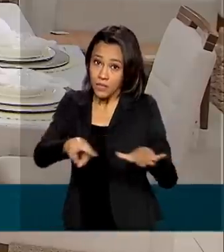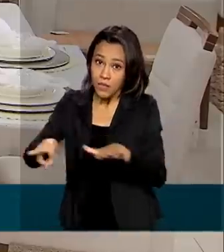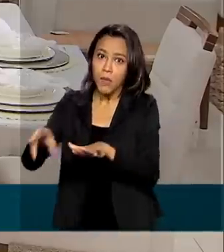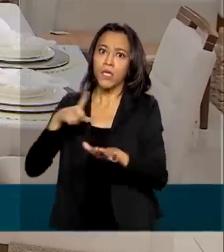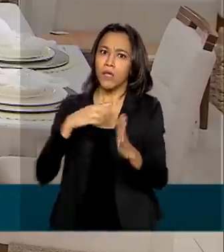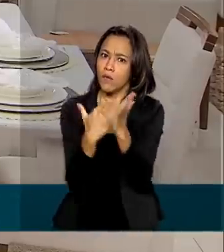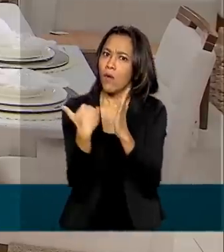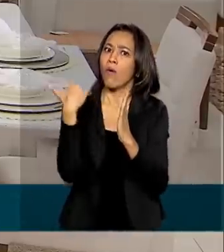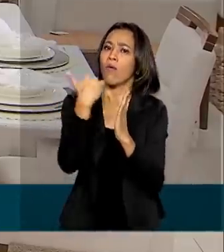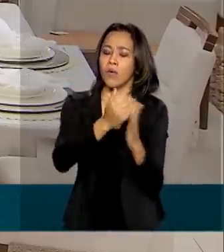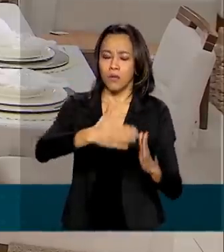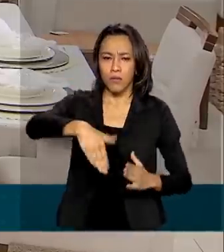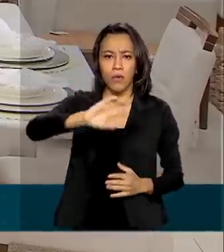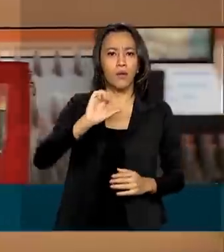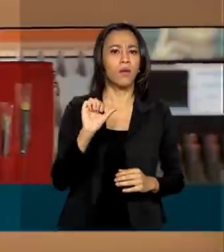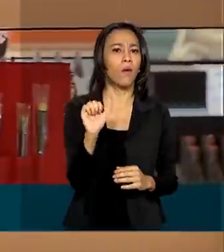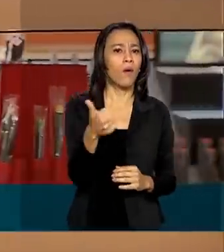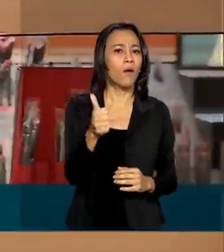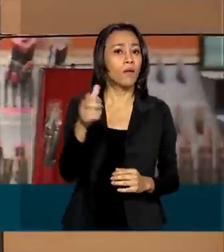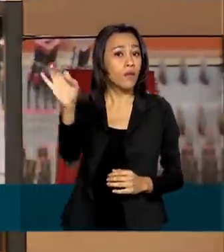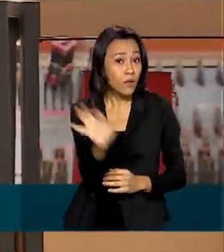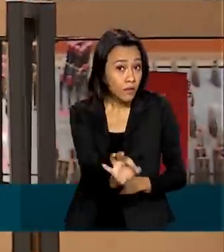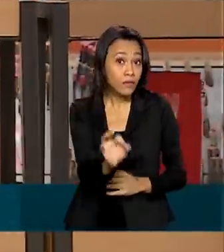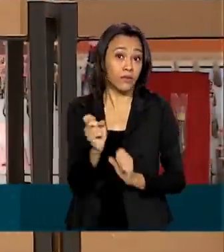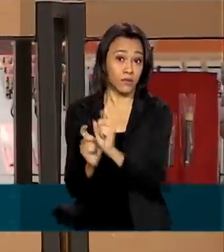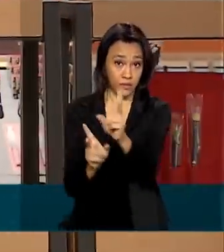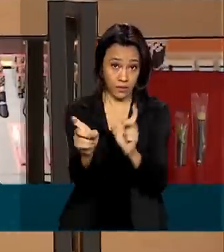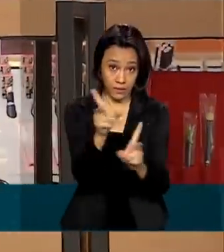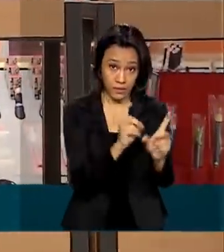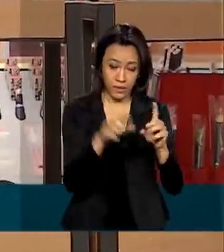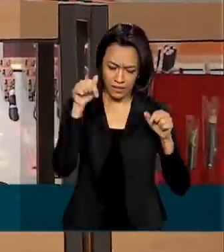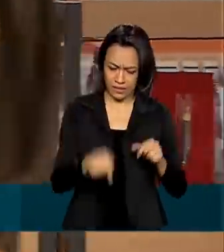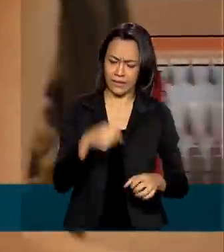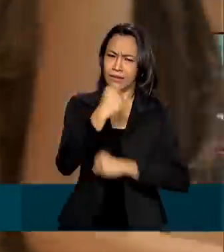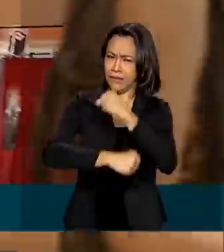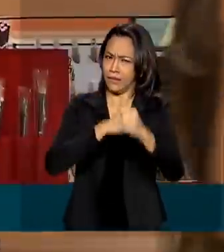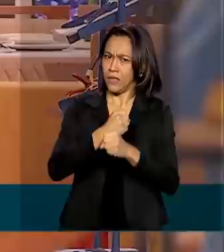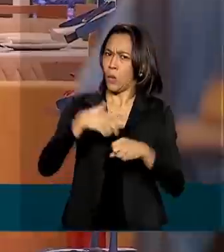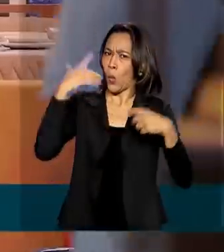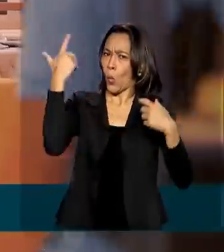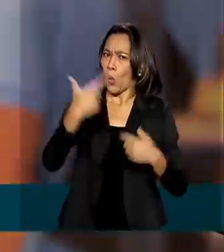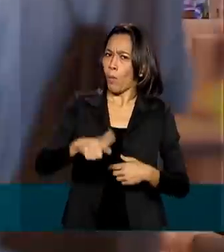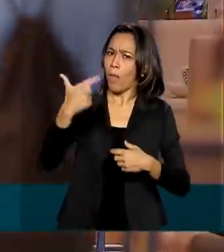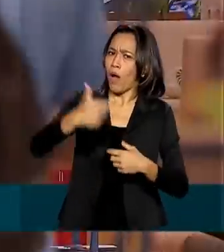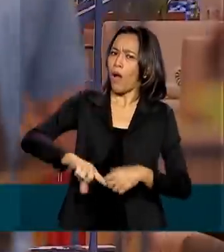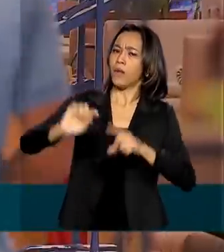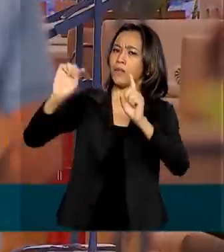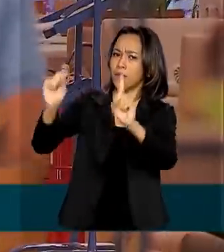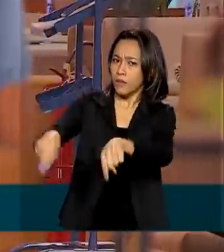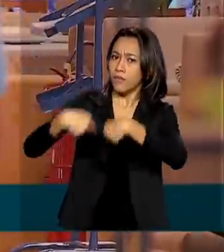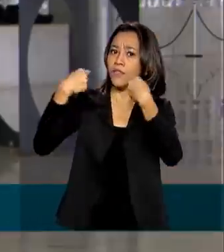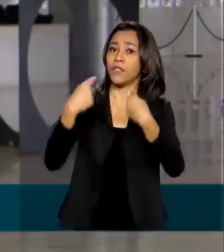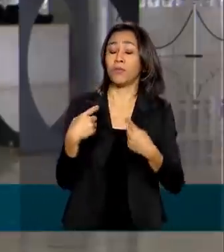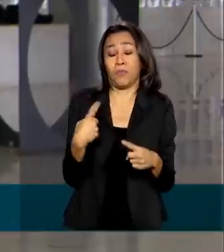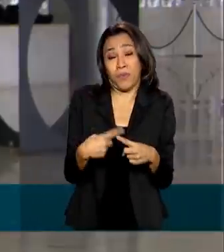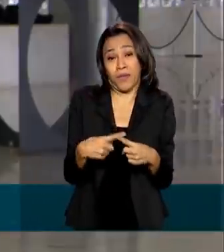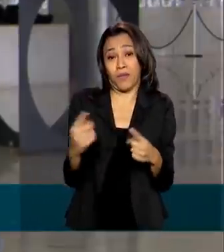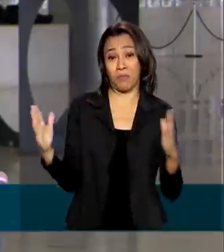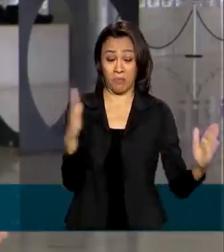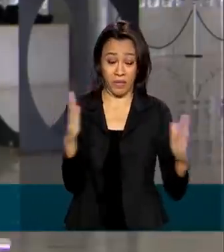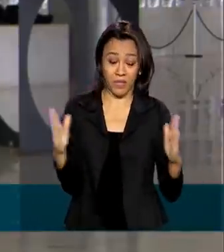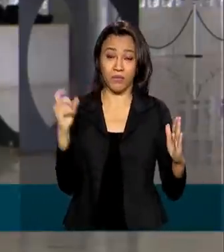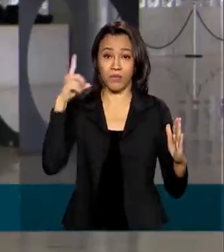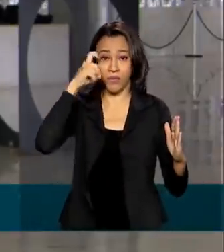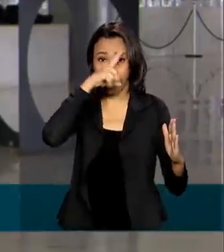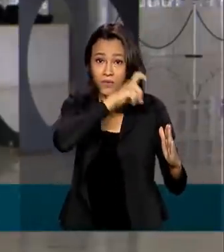11% nas vendas. Neste ano, o evento tem um desafio a mais, porque está acontecendo num momento delicado. após